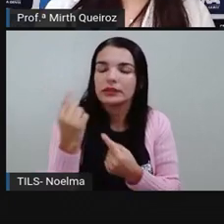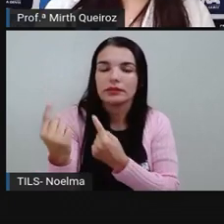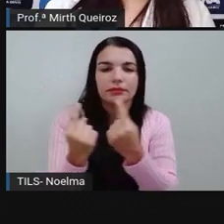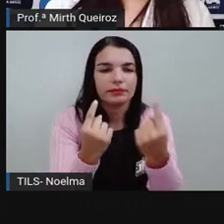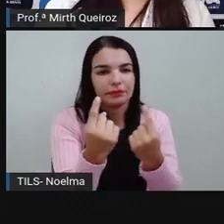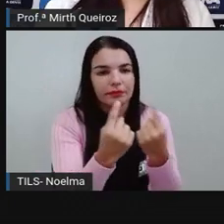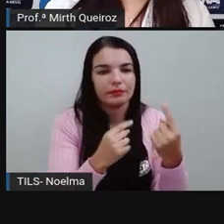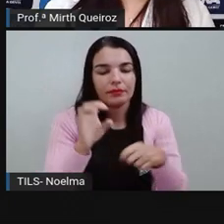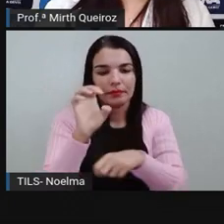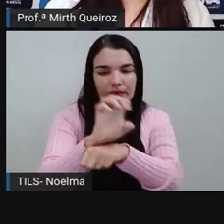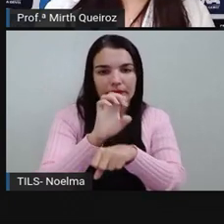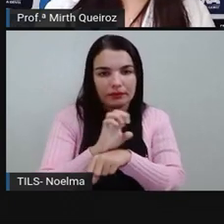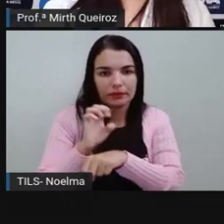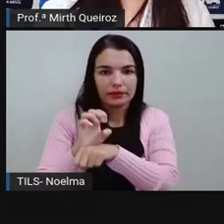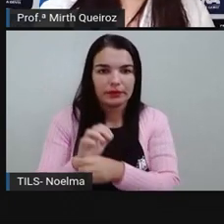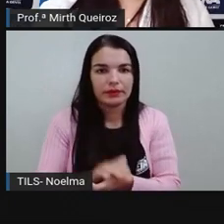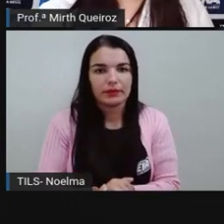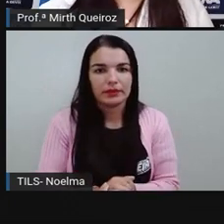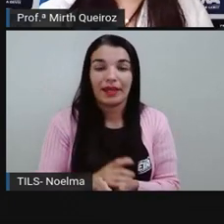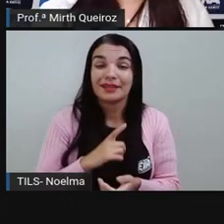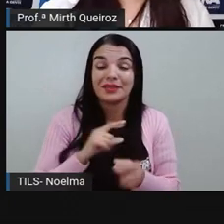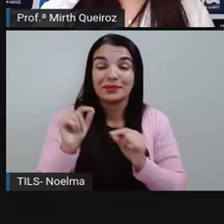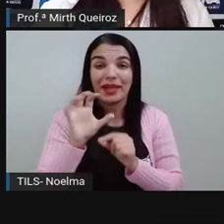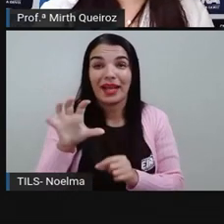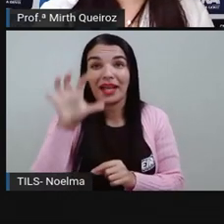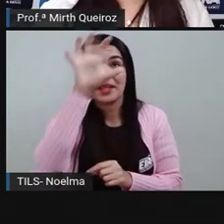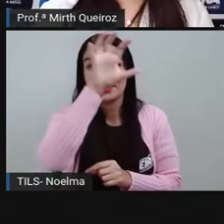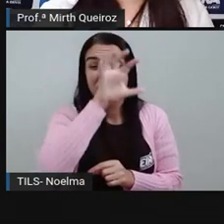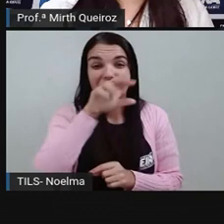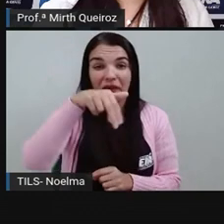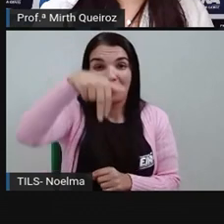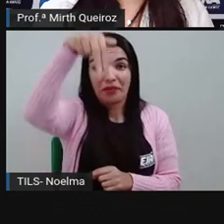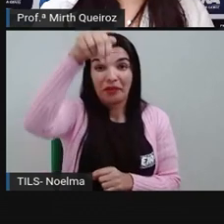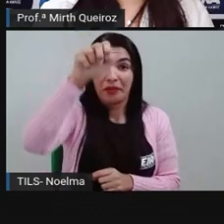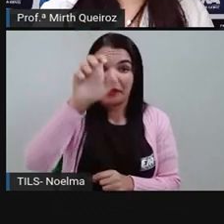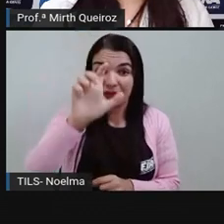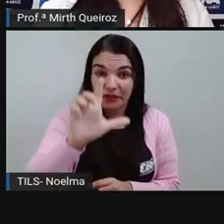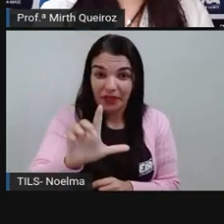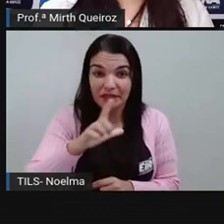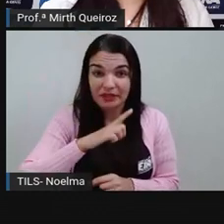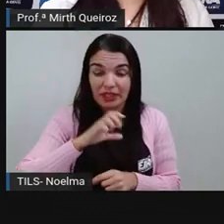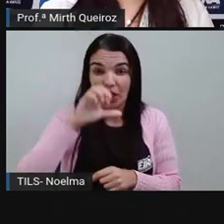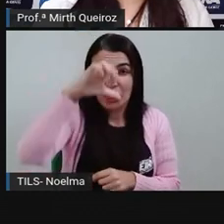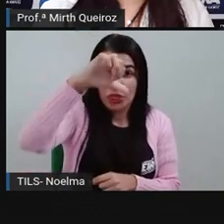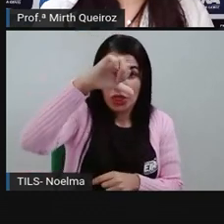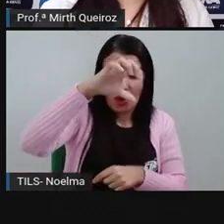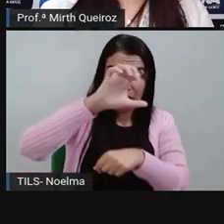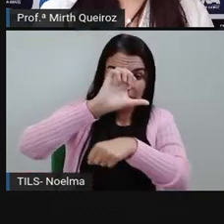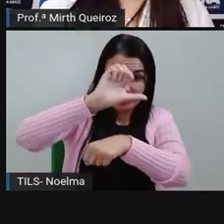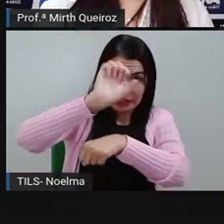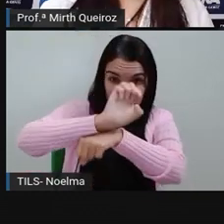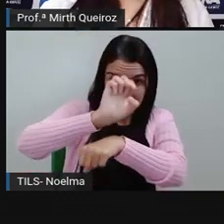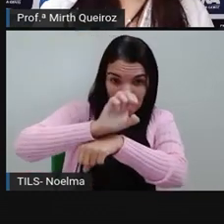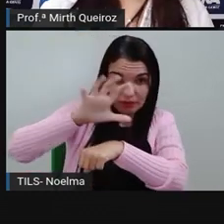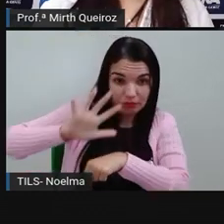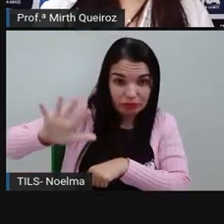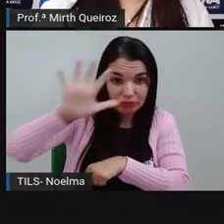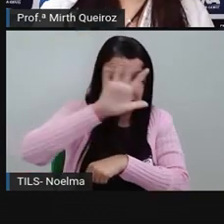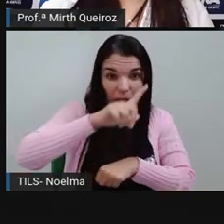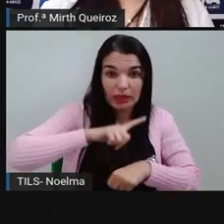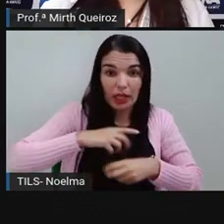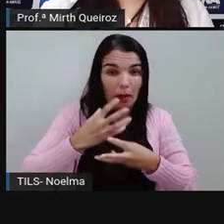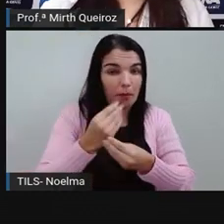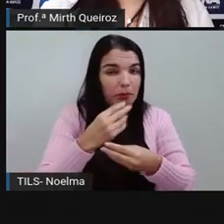outras características. A região nordeste, então, vai abranger esses nove estados aí brasileiros, possui uma